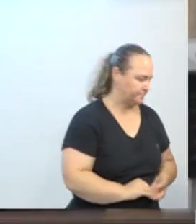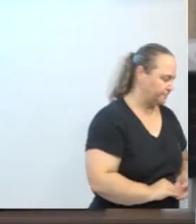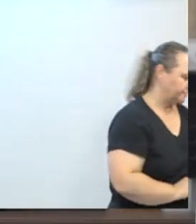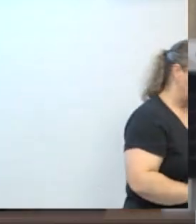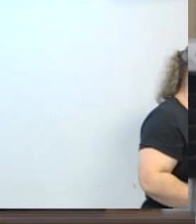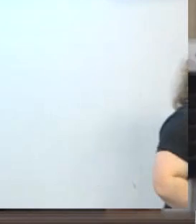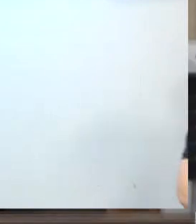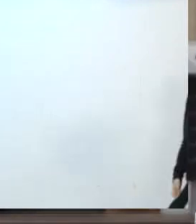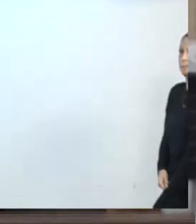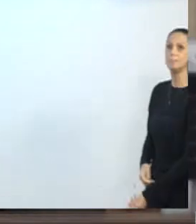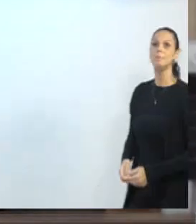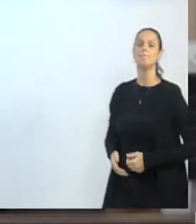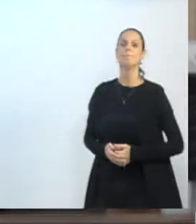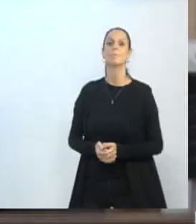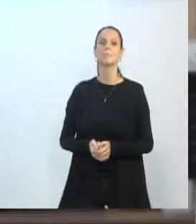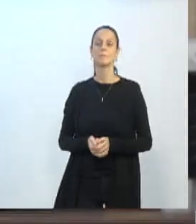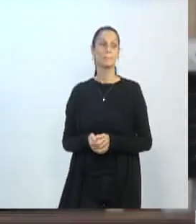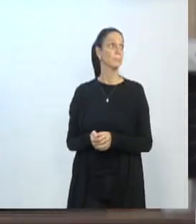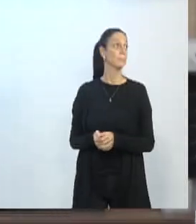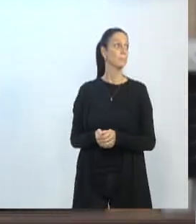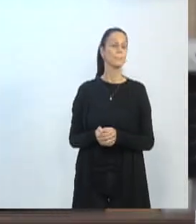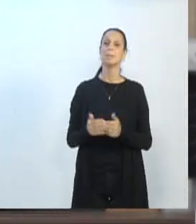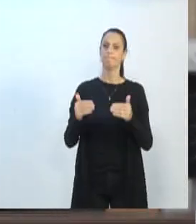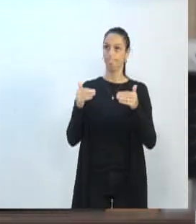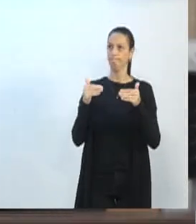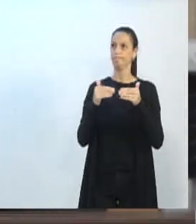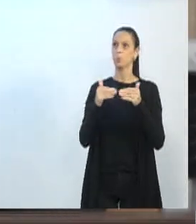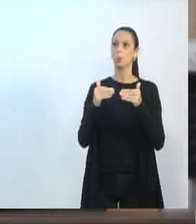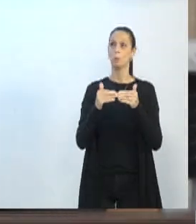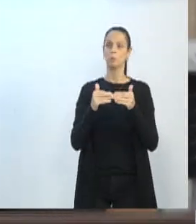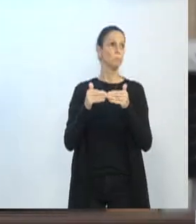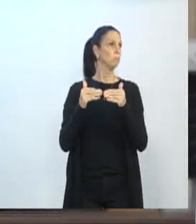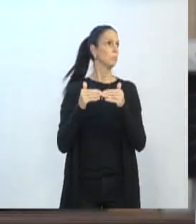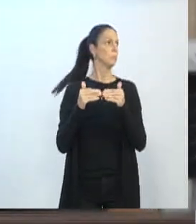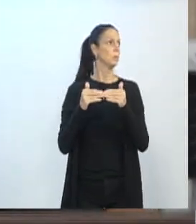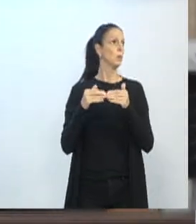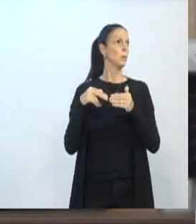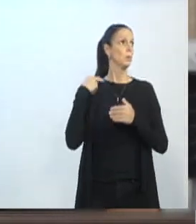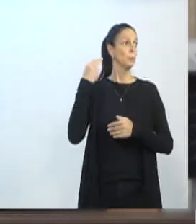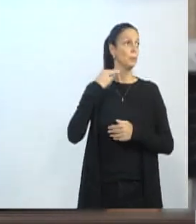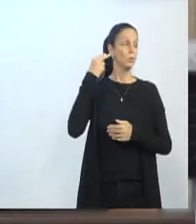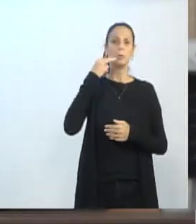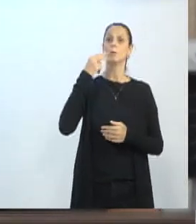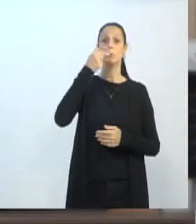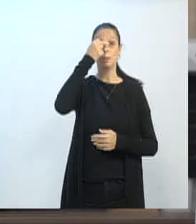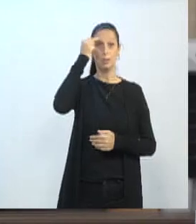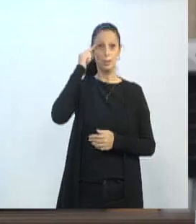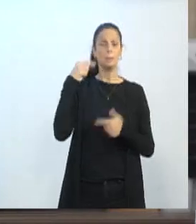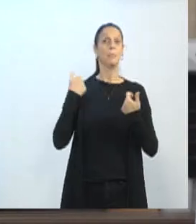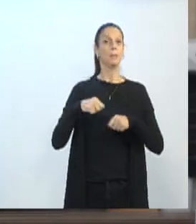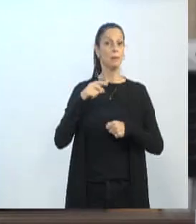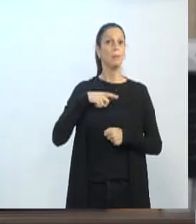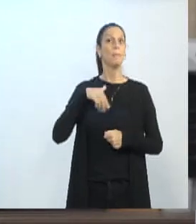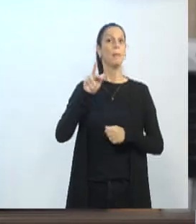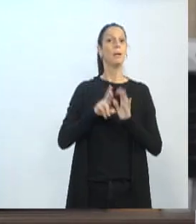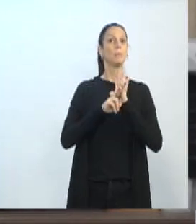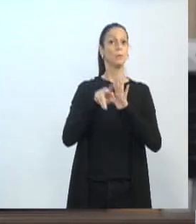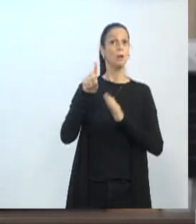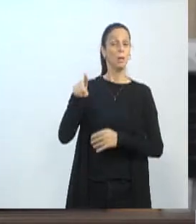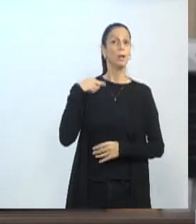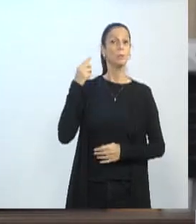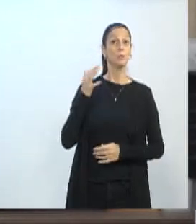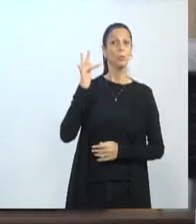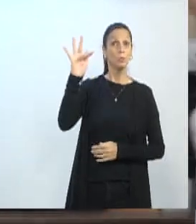concordar até com quem me antecedeu aqui, vereadorito, que de fato seria bom ter mais representação política lá na Câmara Federal e talvez a vossa excelência realmente poderia